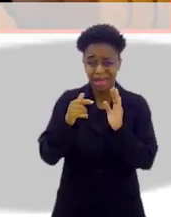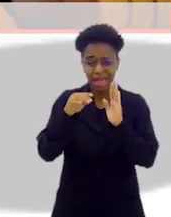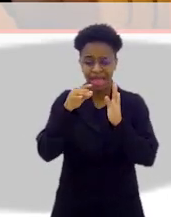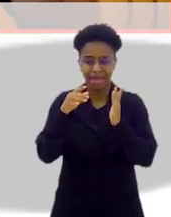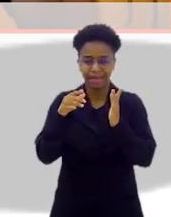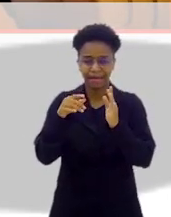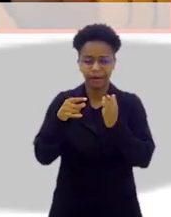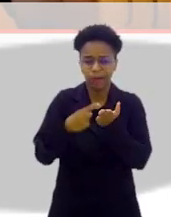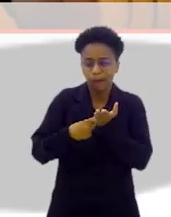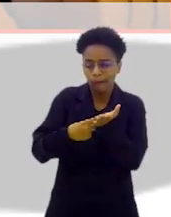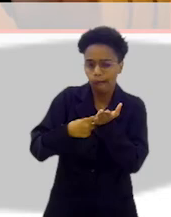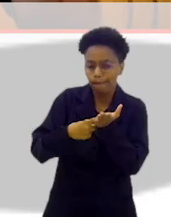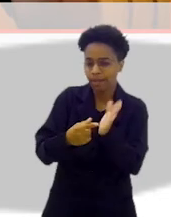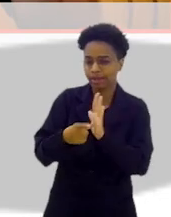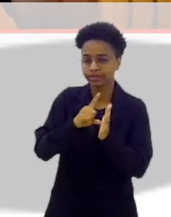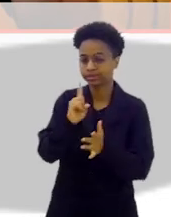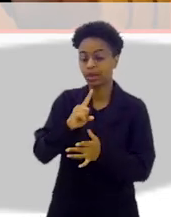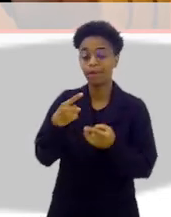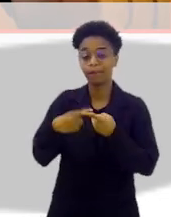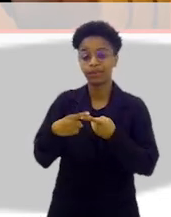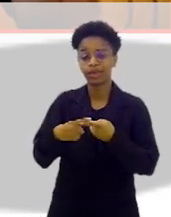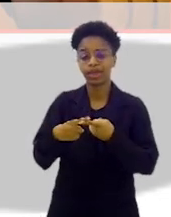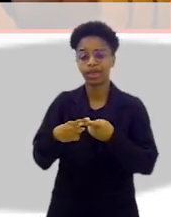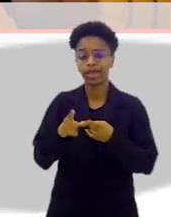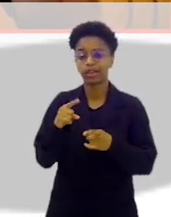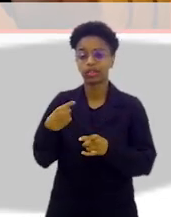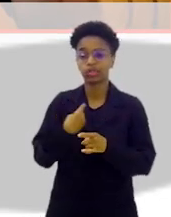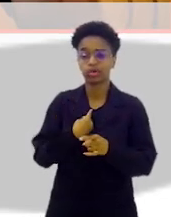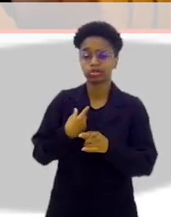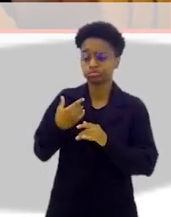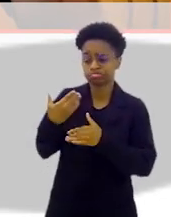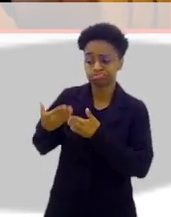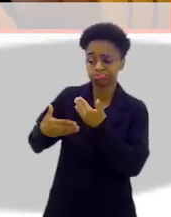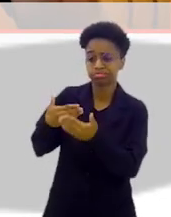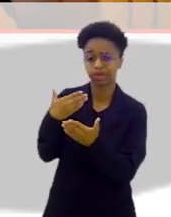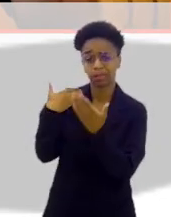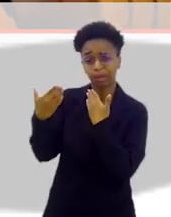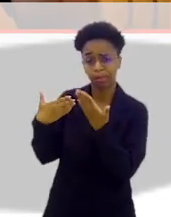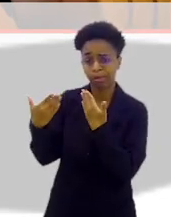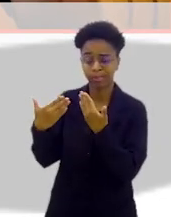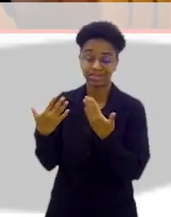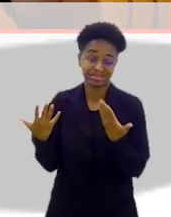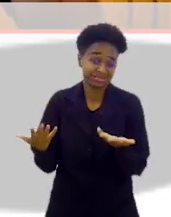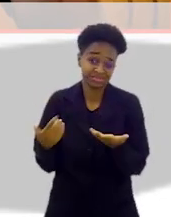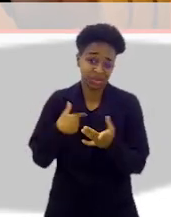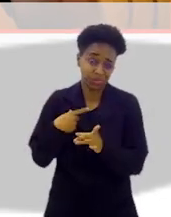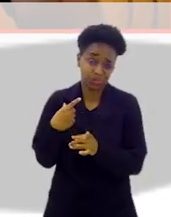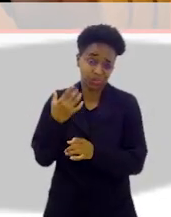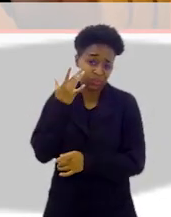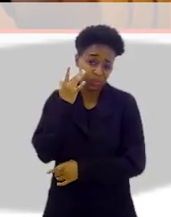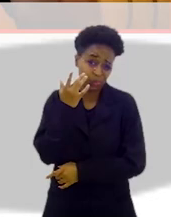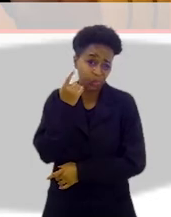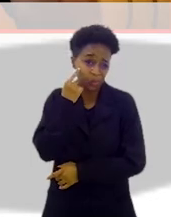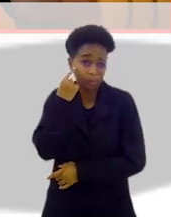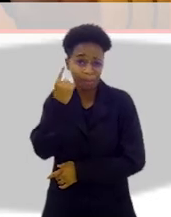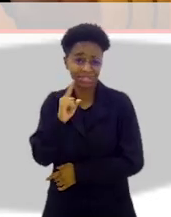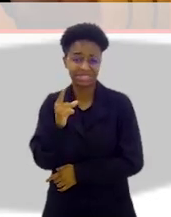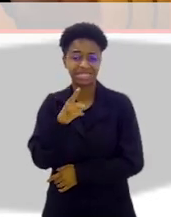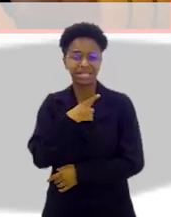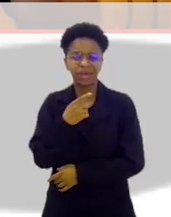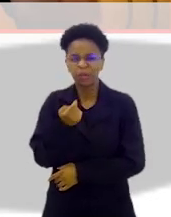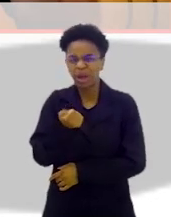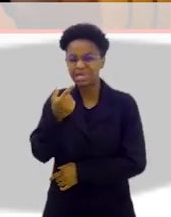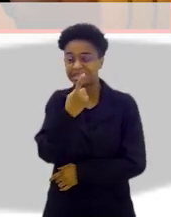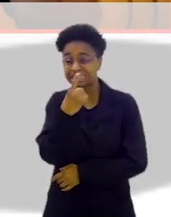é feito de coração, o programa vai indo na toada do nosso entrevistado, então eu não achei no meio de